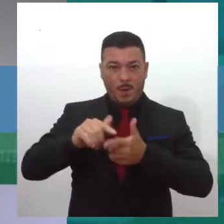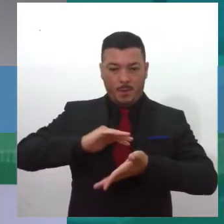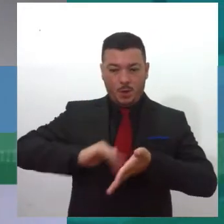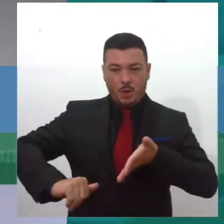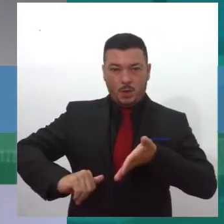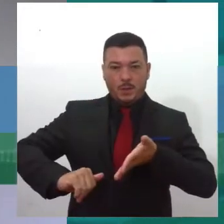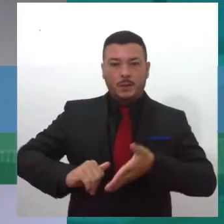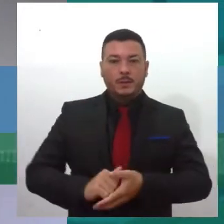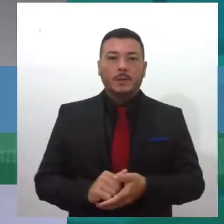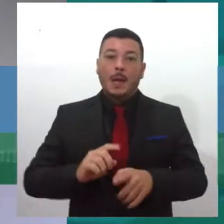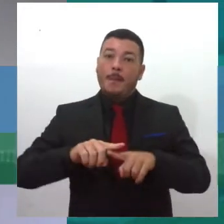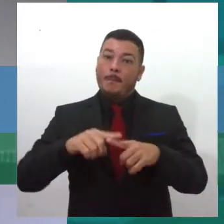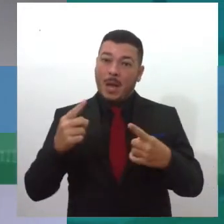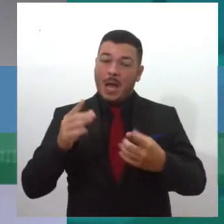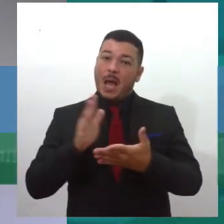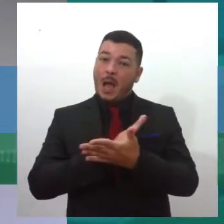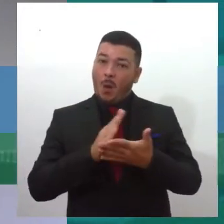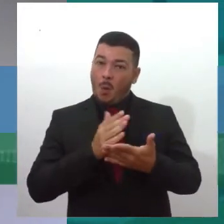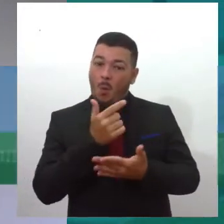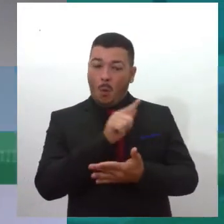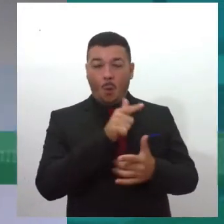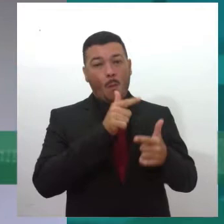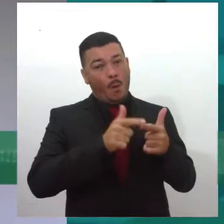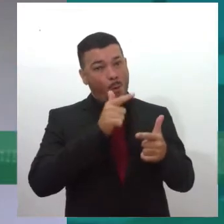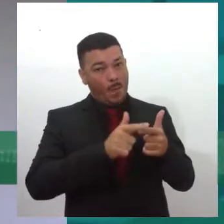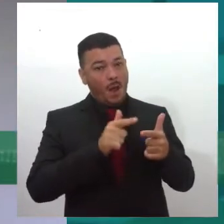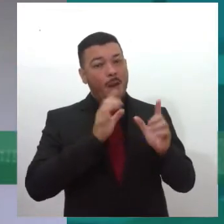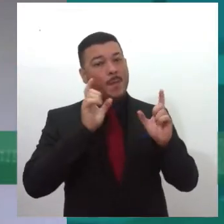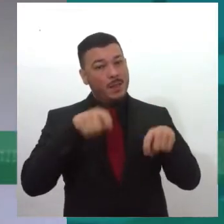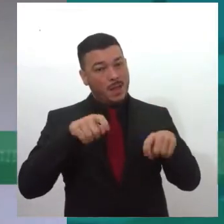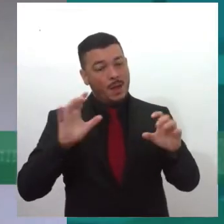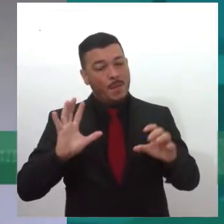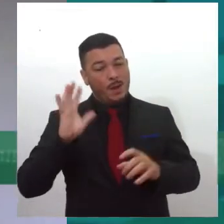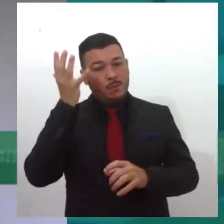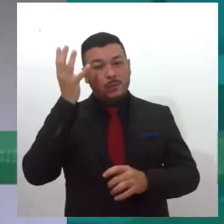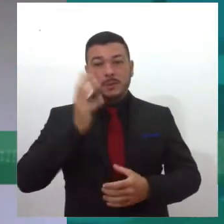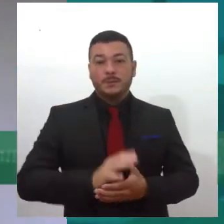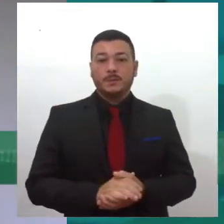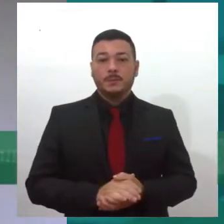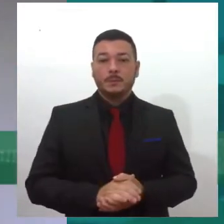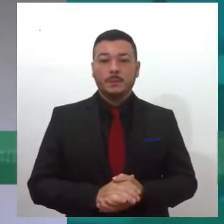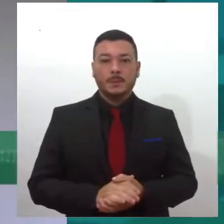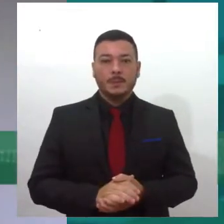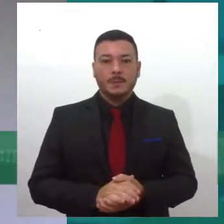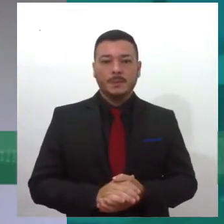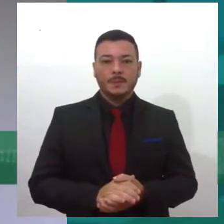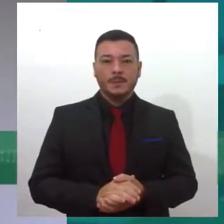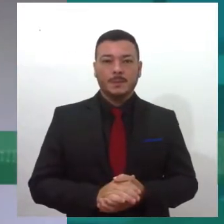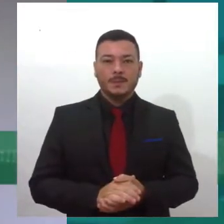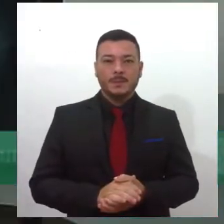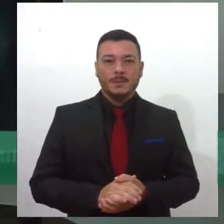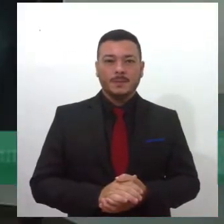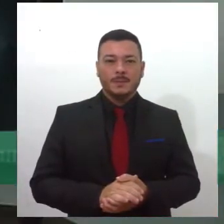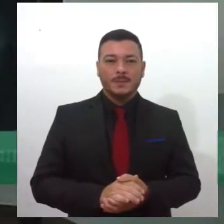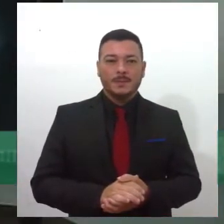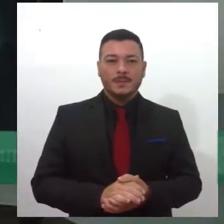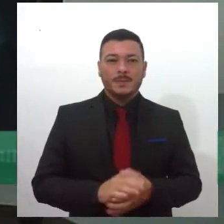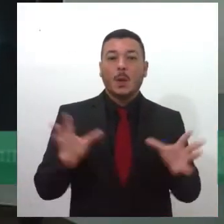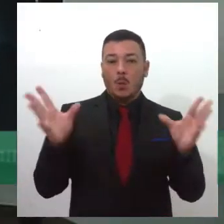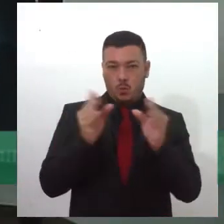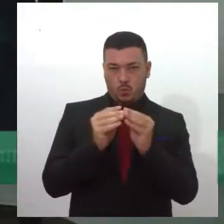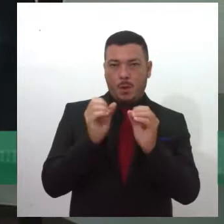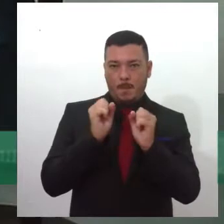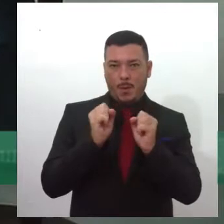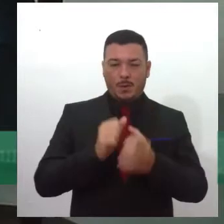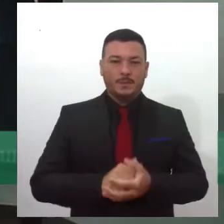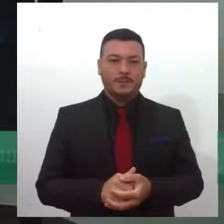lado, podem causar alguns efeitos adversos também, né. Bom, pode concluir, doutor Edson. Não, não,